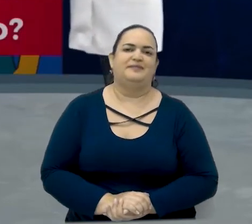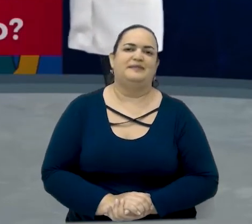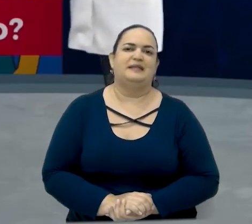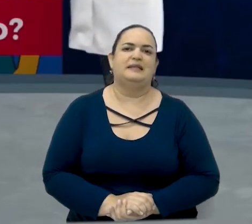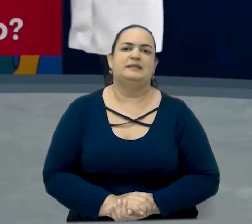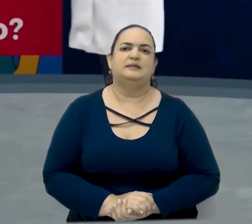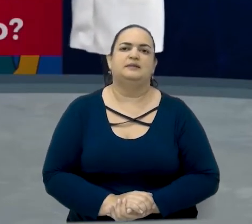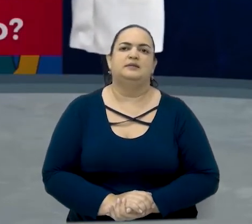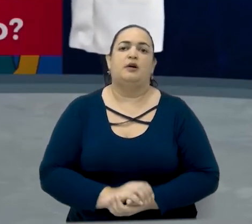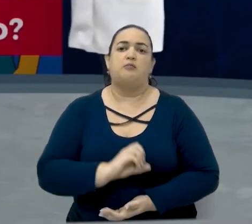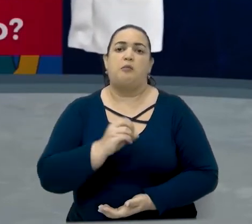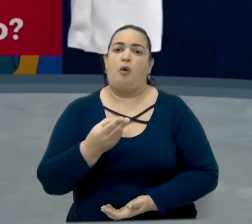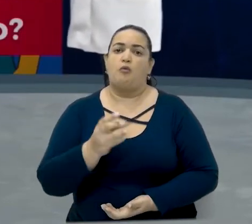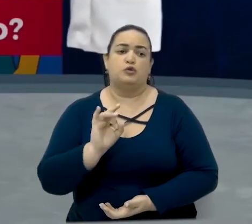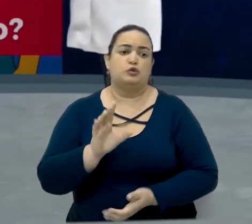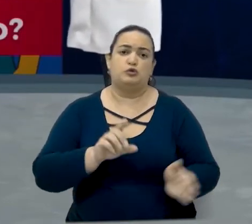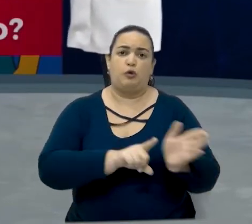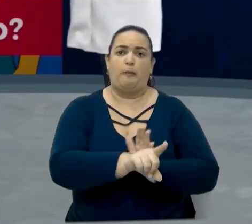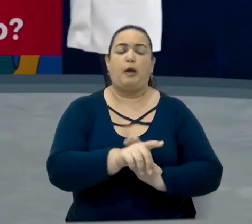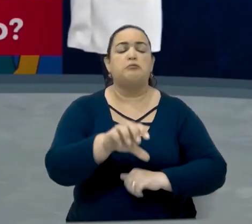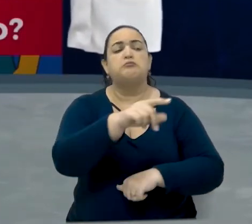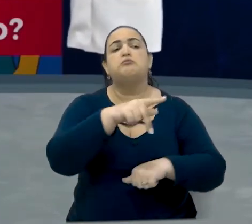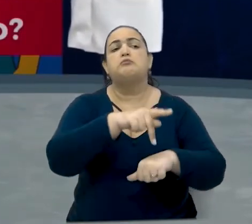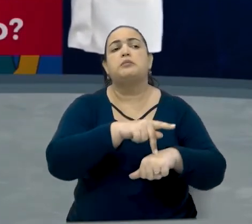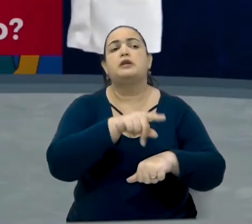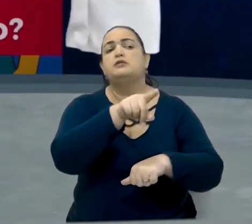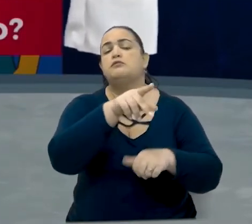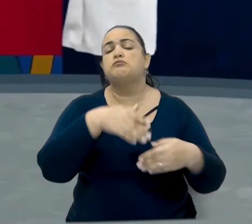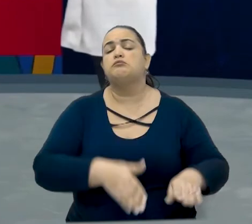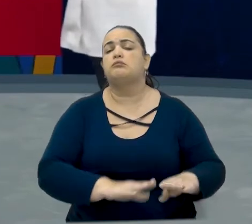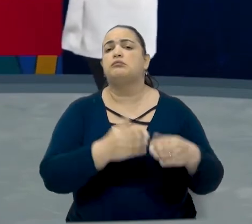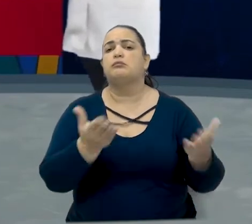seu país de origem? Vamos ver a resposta dos nossos personagens.